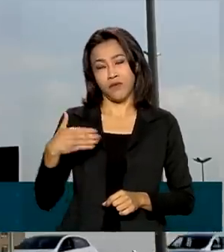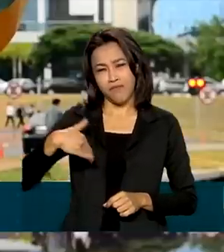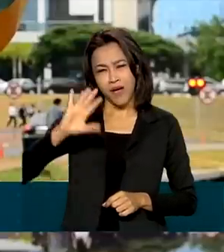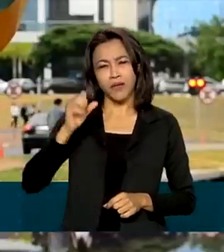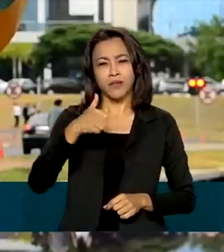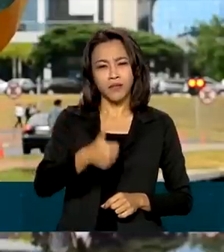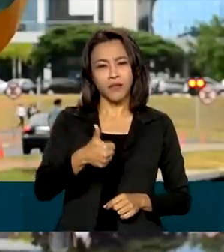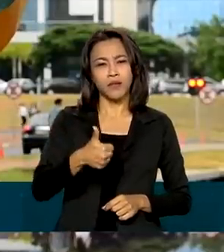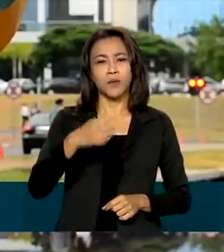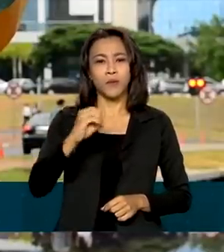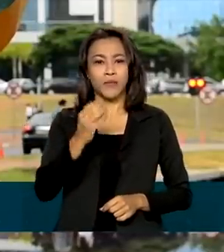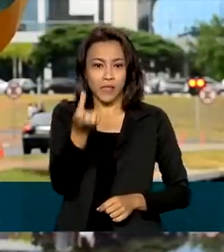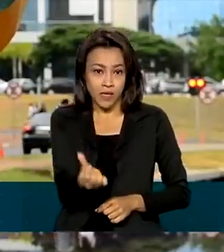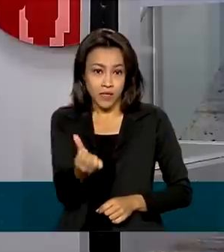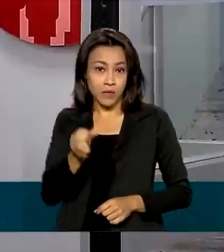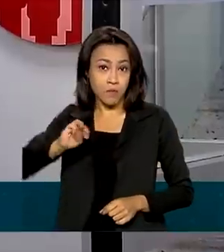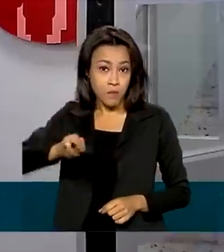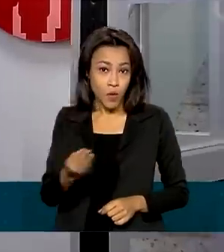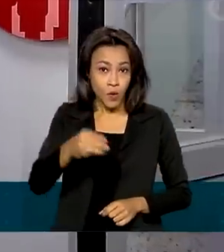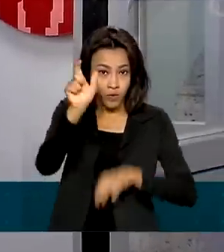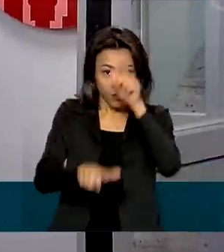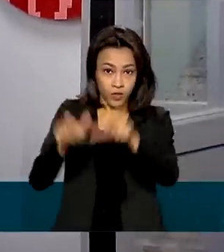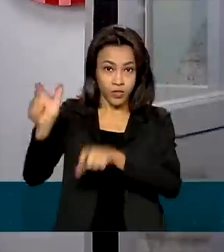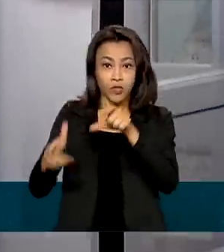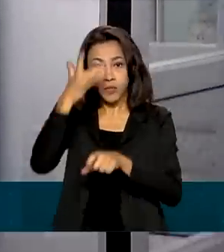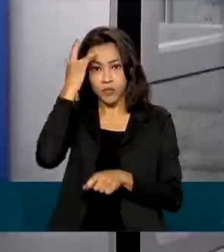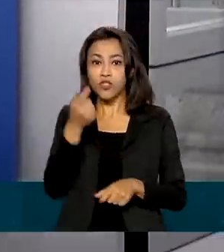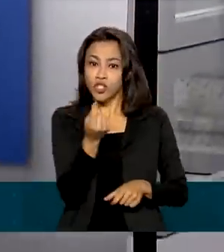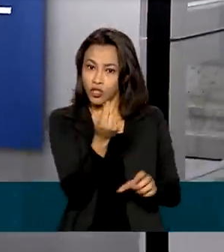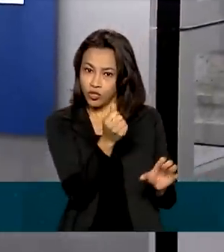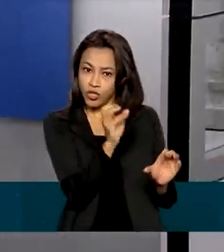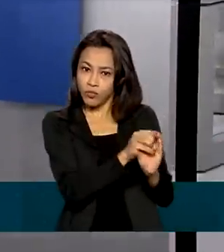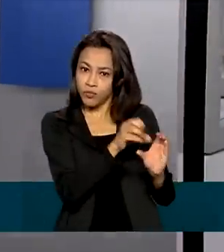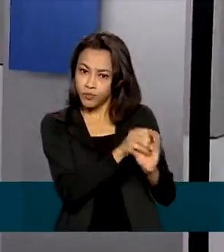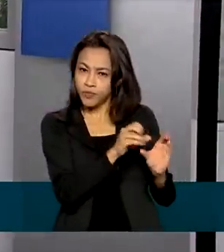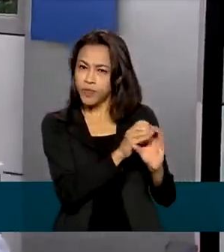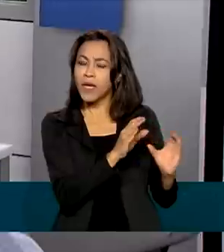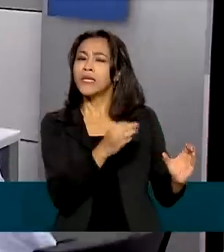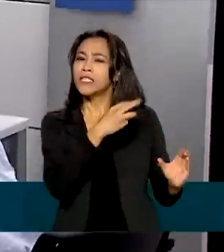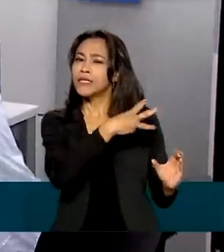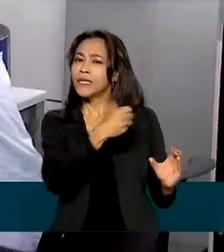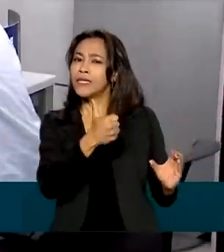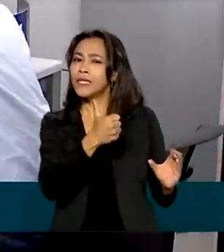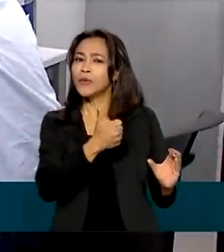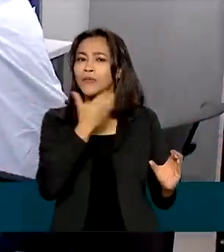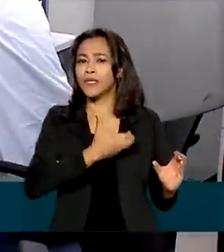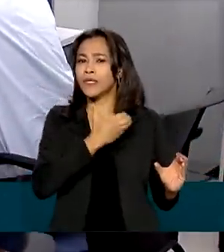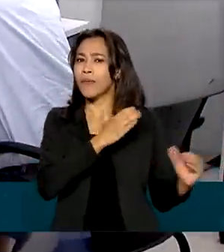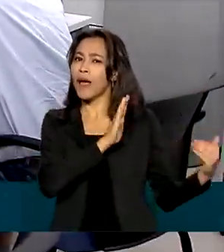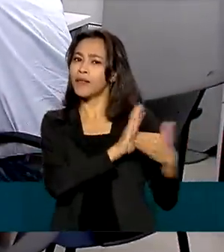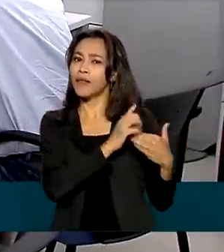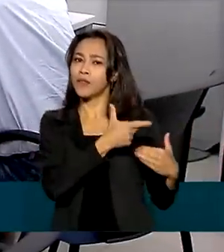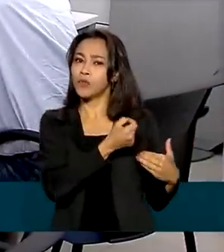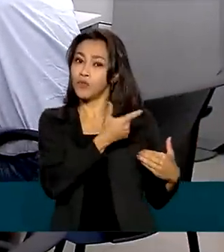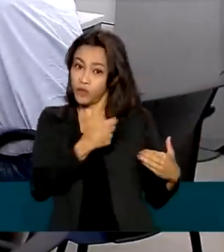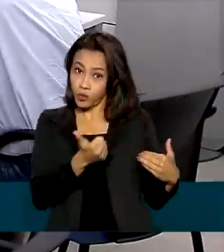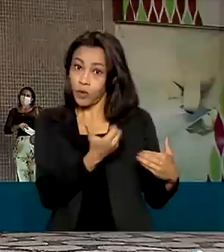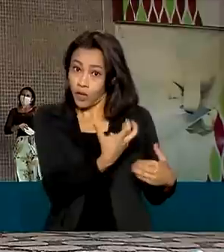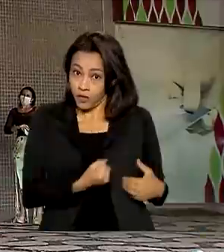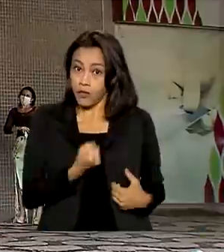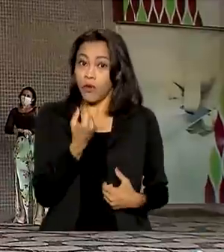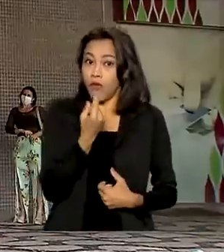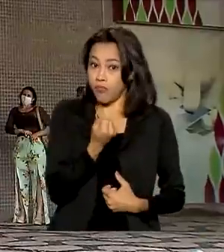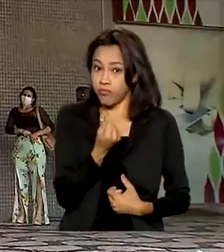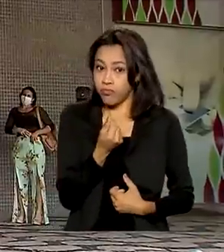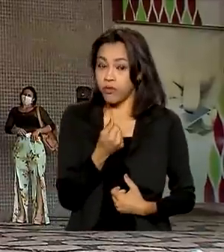106 milhões de trabalhadores que tinham saldo em 31 de dezembro de 2021 receberam o crédito. Pelo aplicativo do